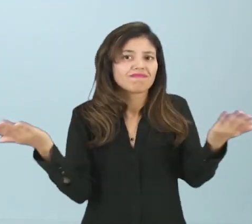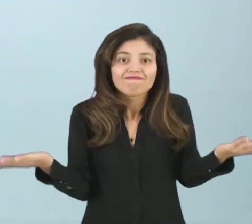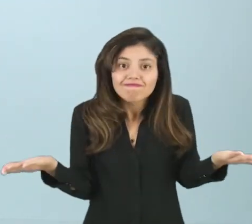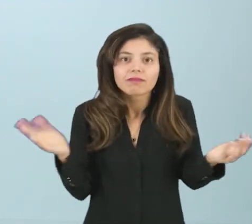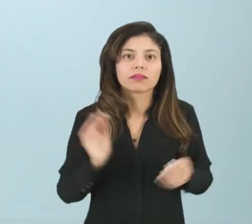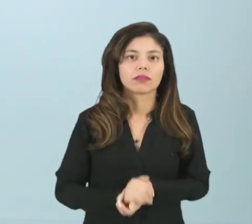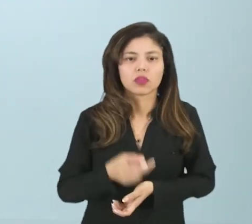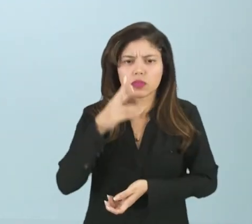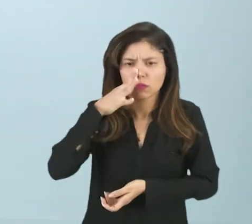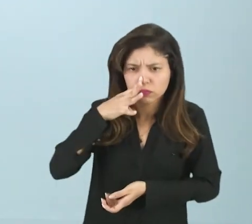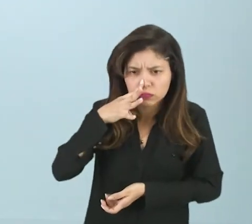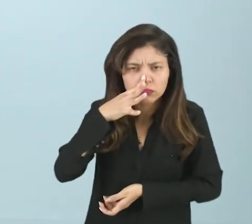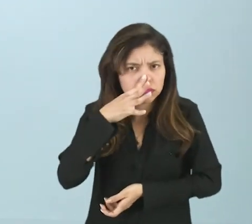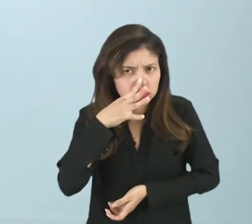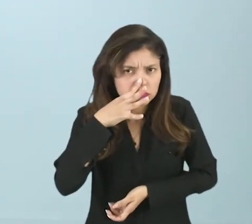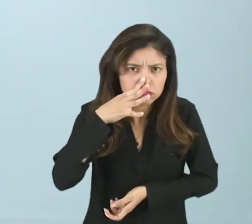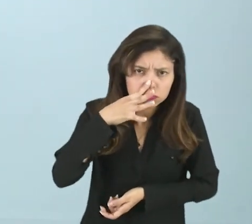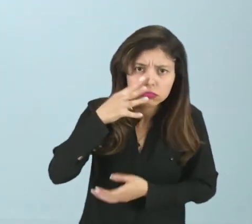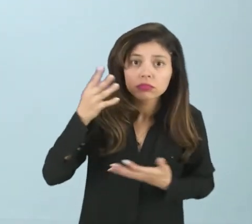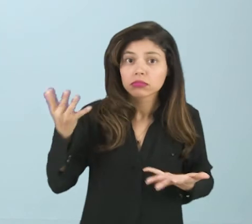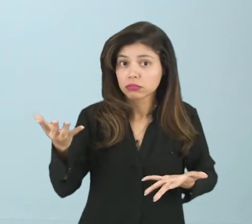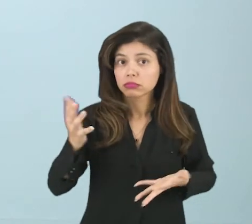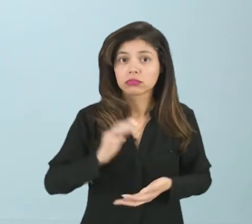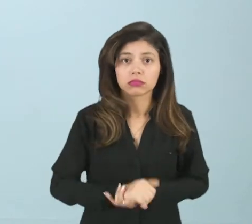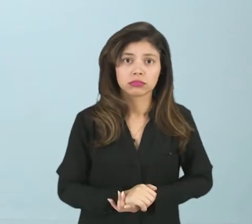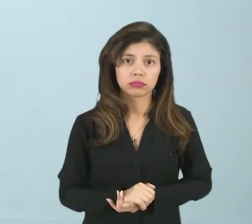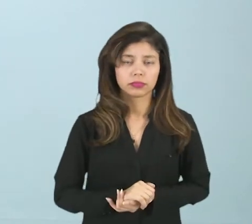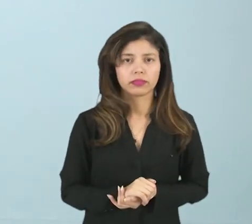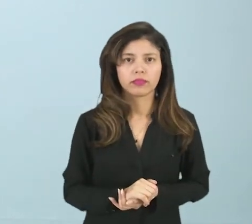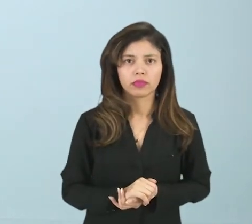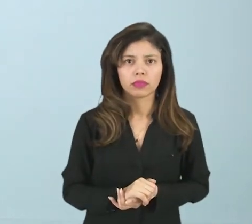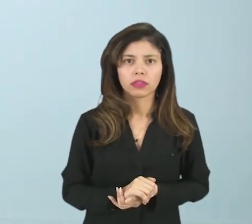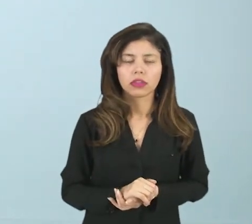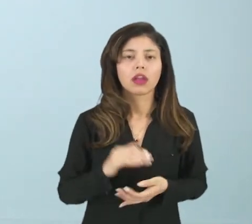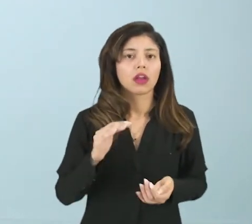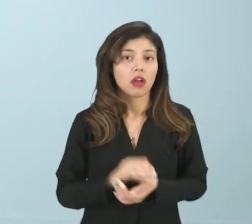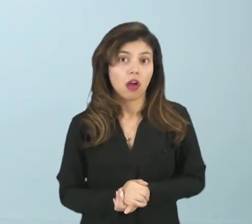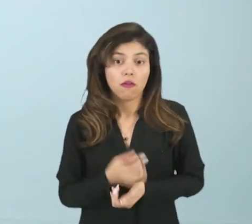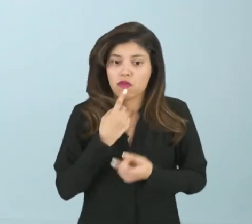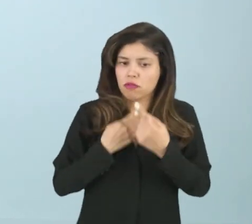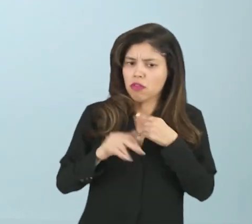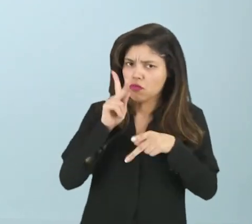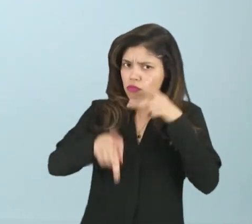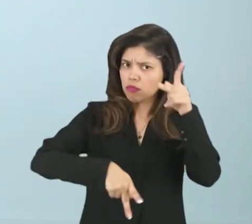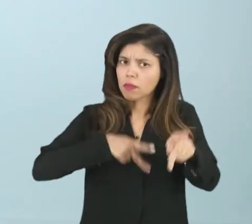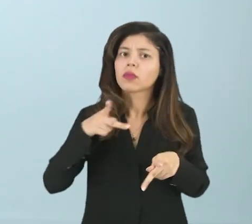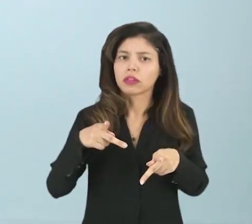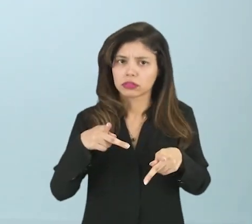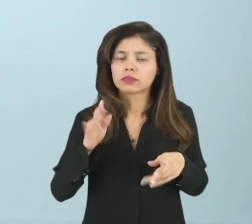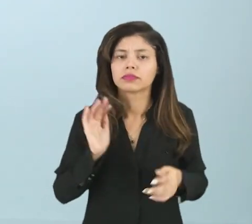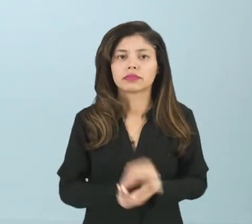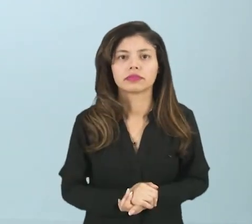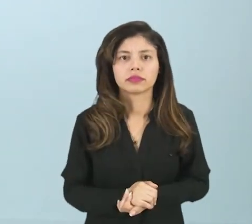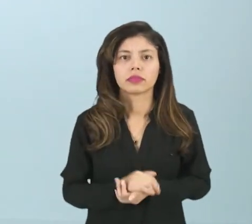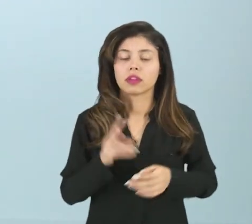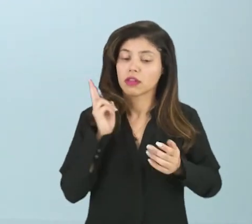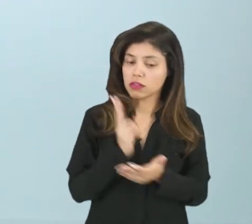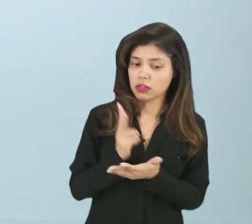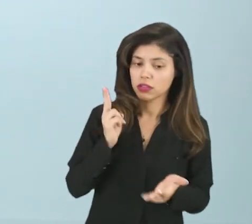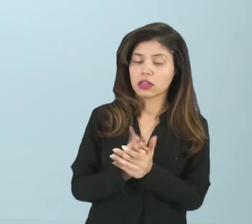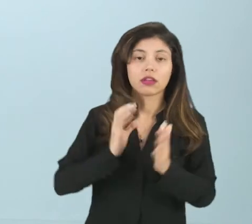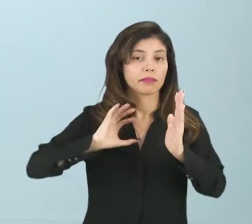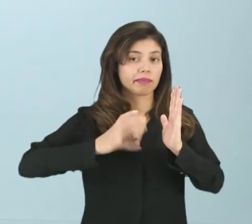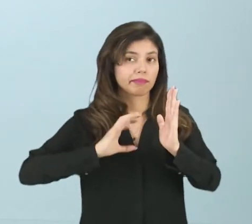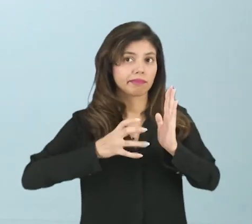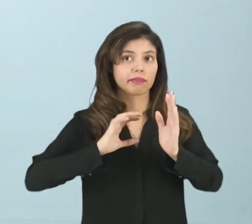esteja observando e vendo o anseio da sociedade, da população. Então, sempre eles vão defender os